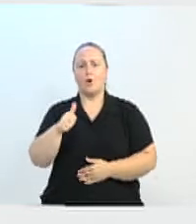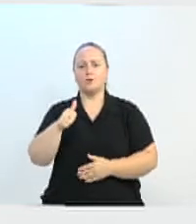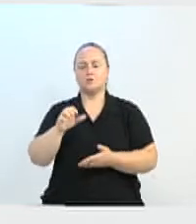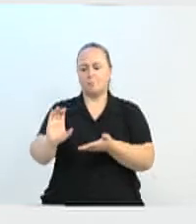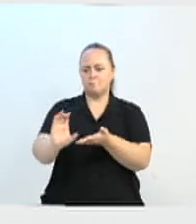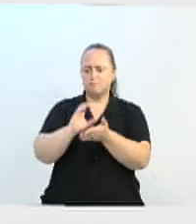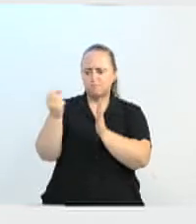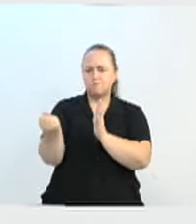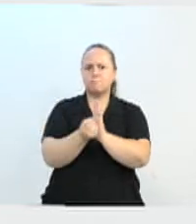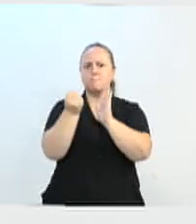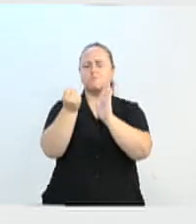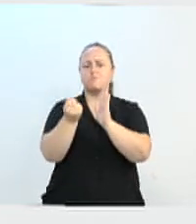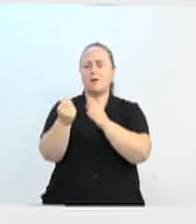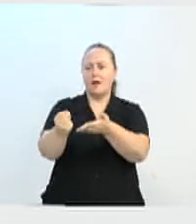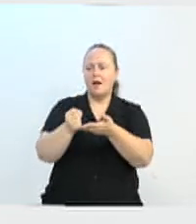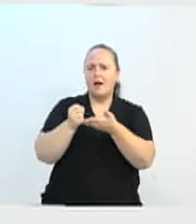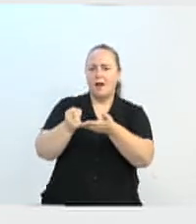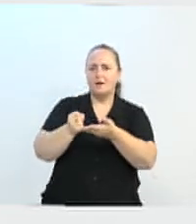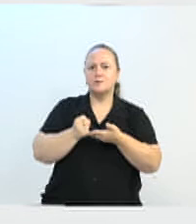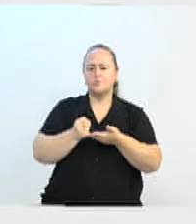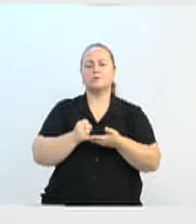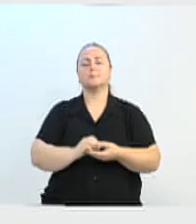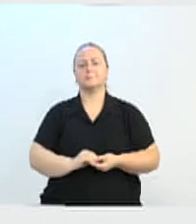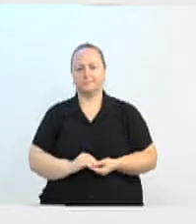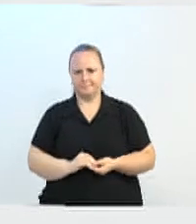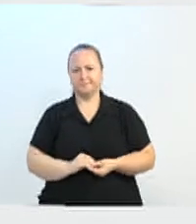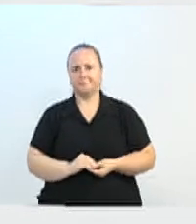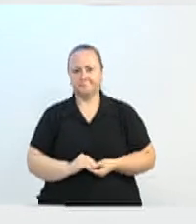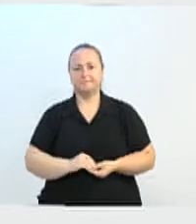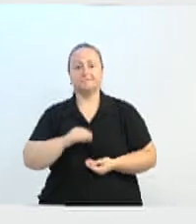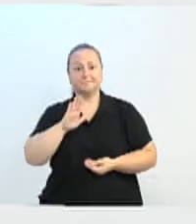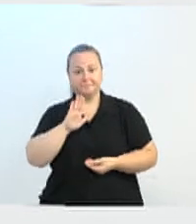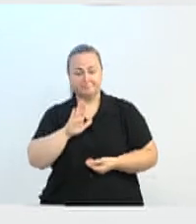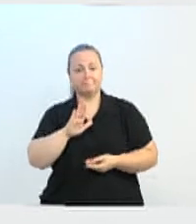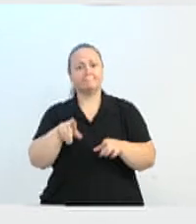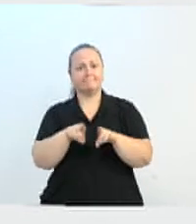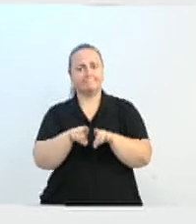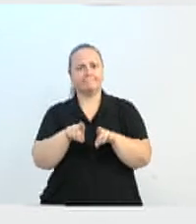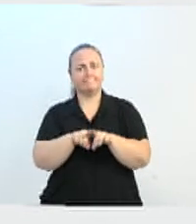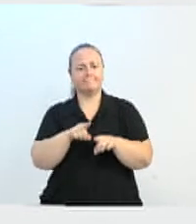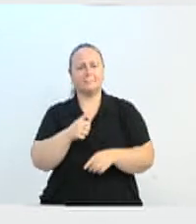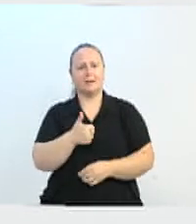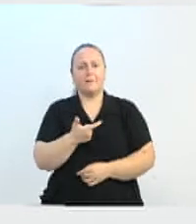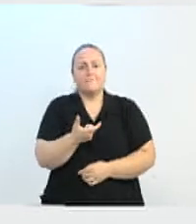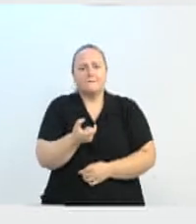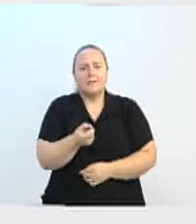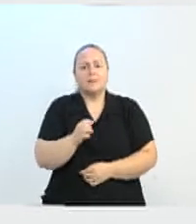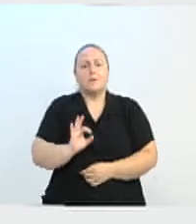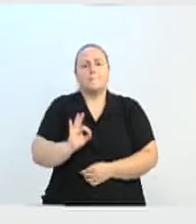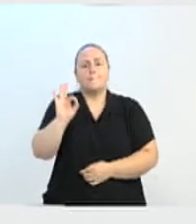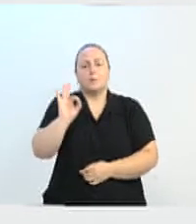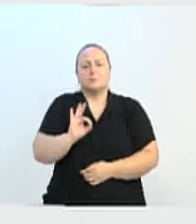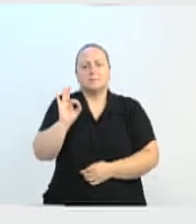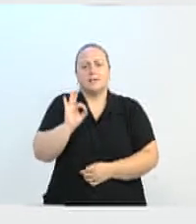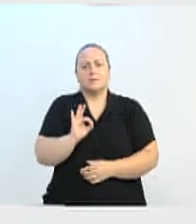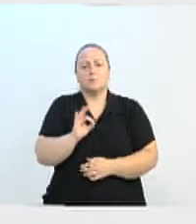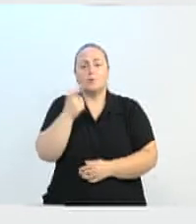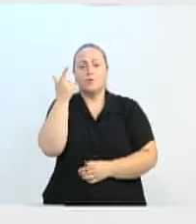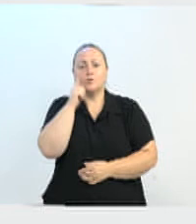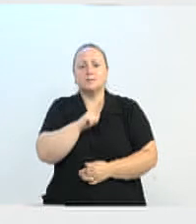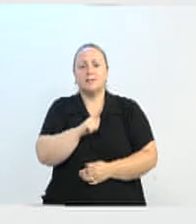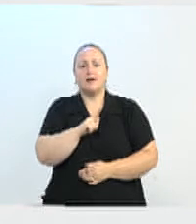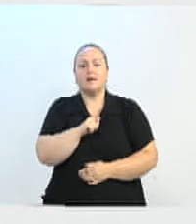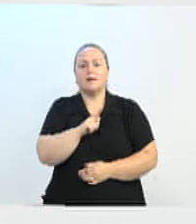que nos ajudam. E, de novo, aqui, eles já estão nos ajudando com mais de 20% do nosso custeio. Então, eles não